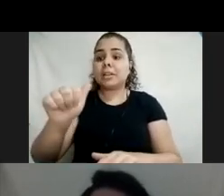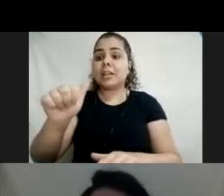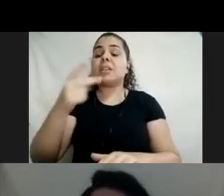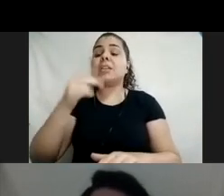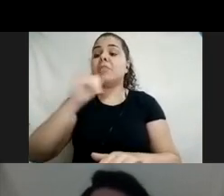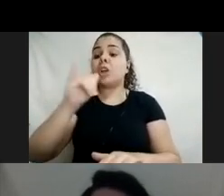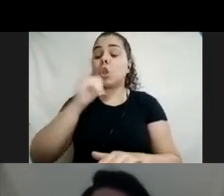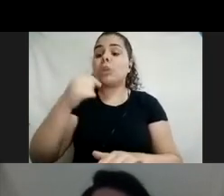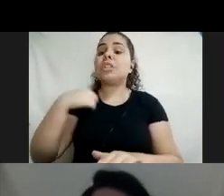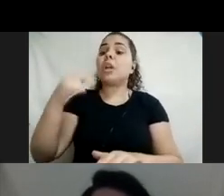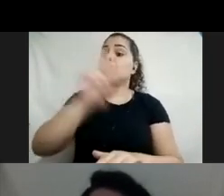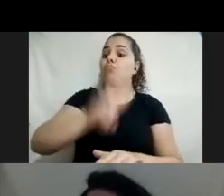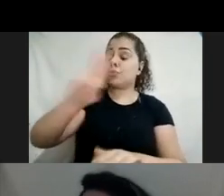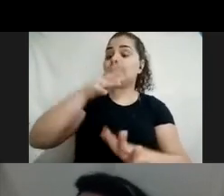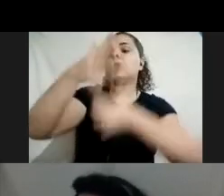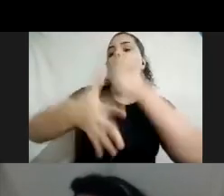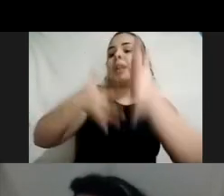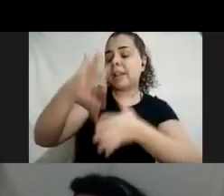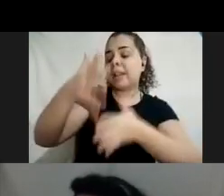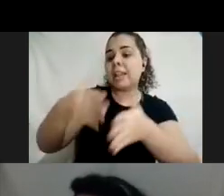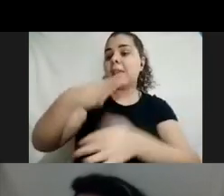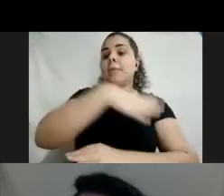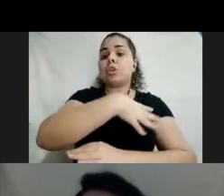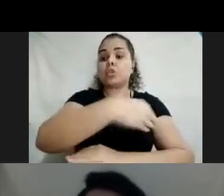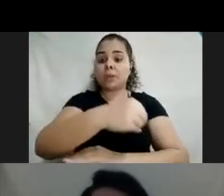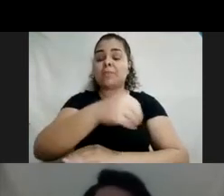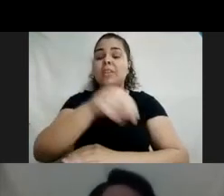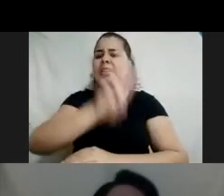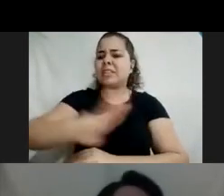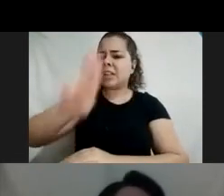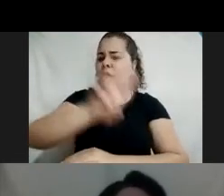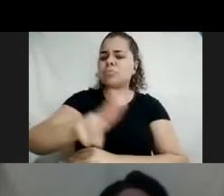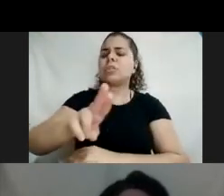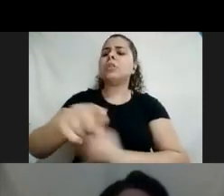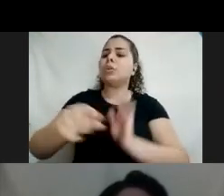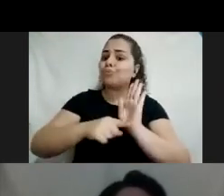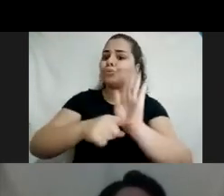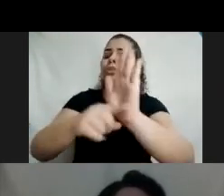e tem ajudado a Bessa no processo de alfabetização dela e na convivência em casa.